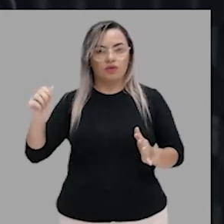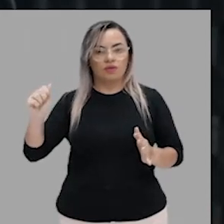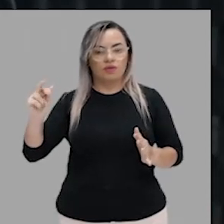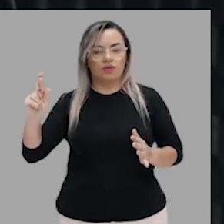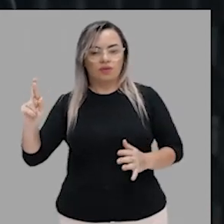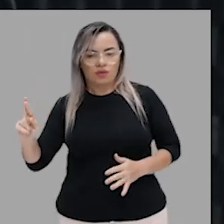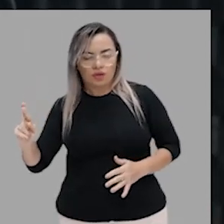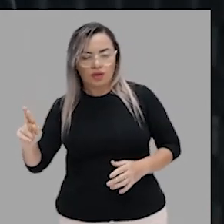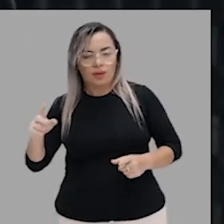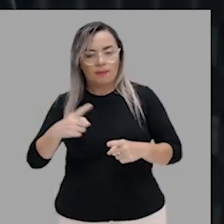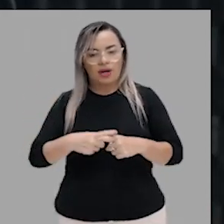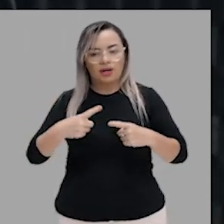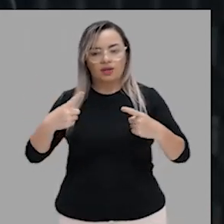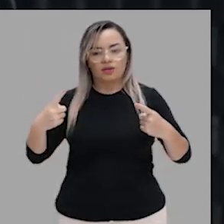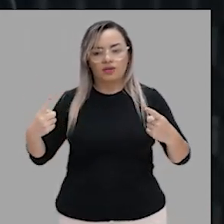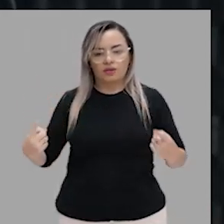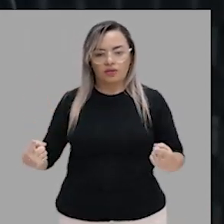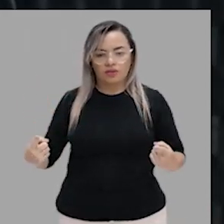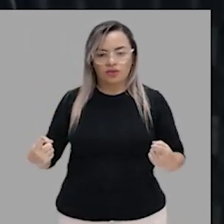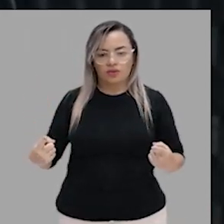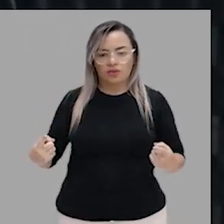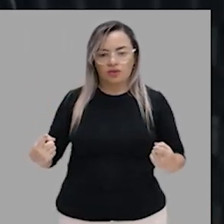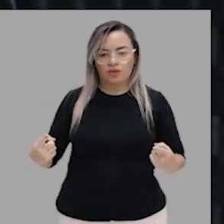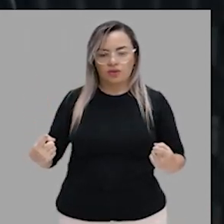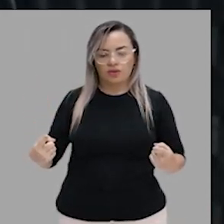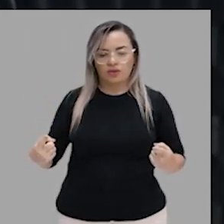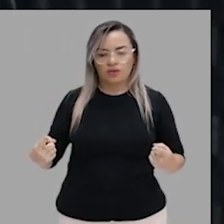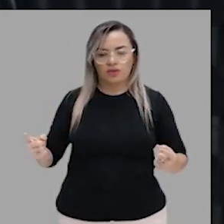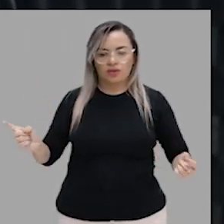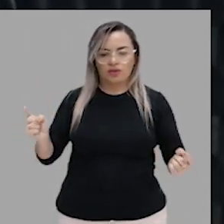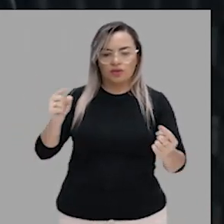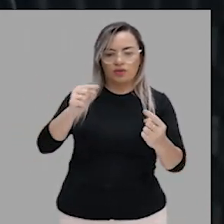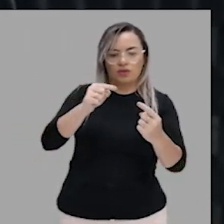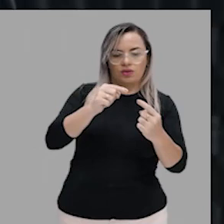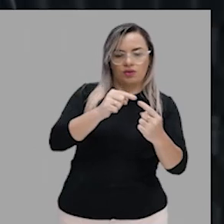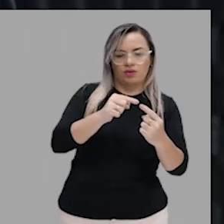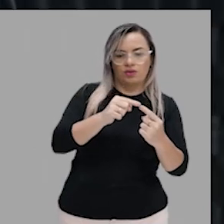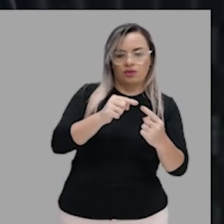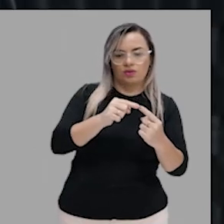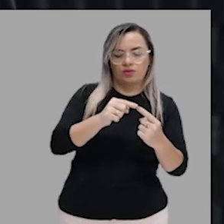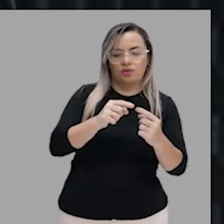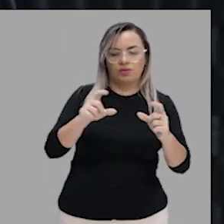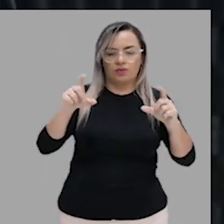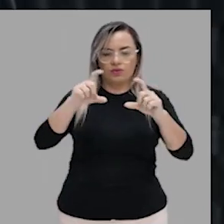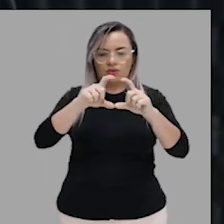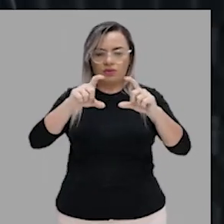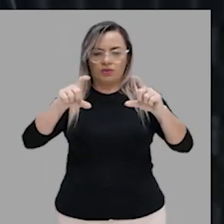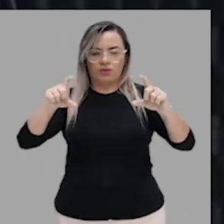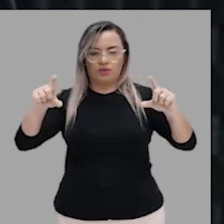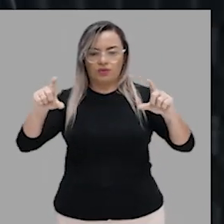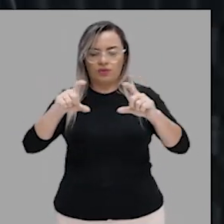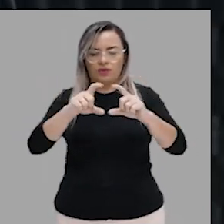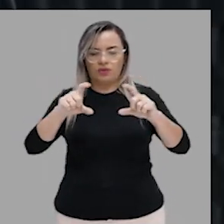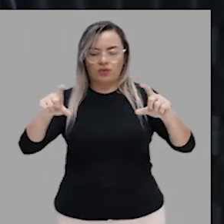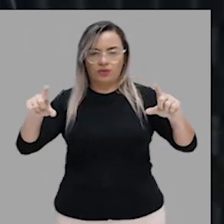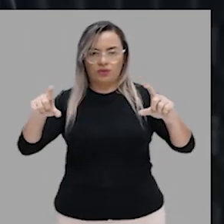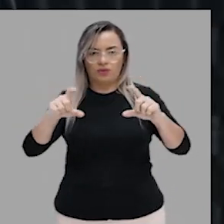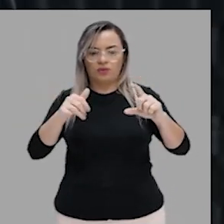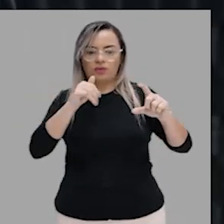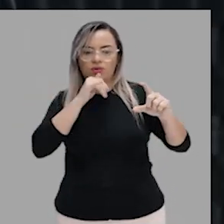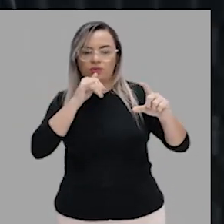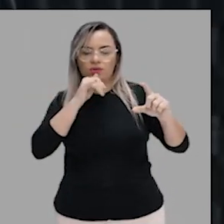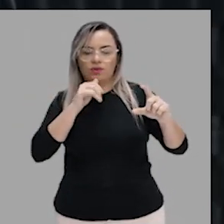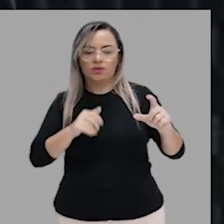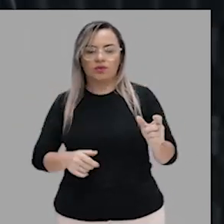como objetivo, visar no sentido de ter objetivo, aí é o caso da oração. O rapaz visou a mulher, eu tenho que colocar